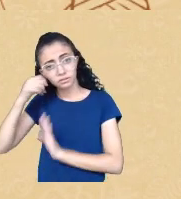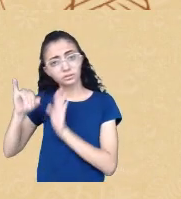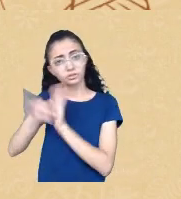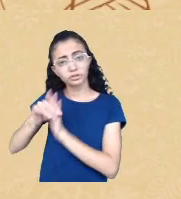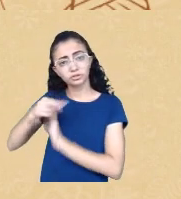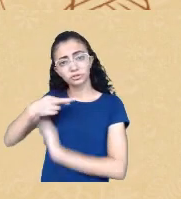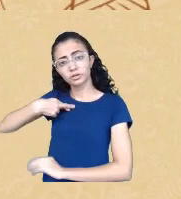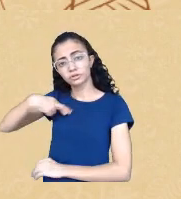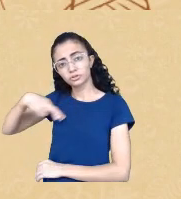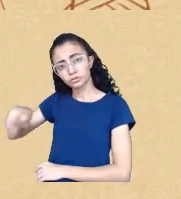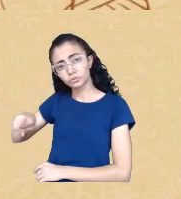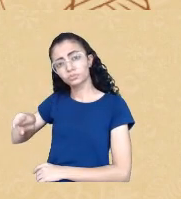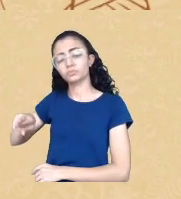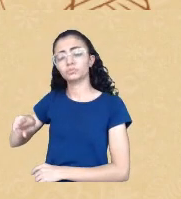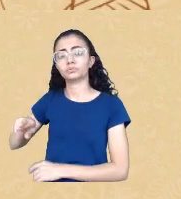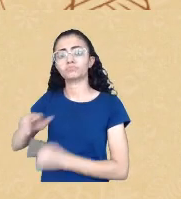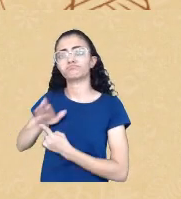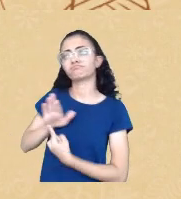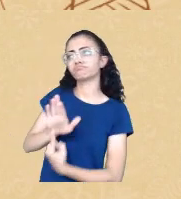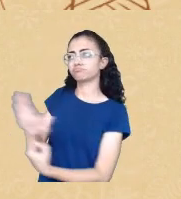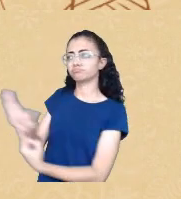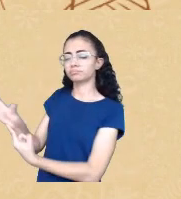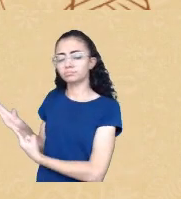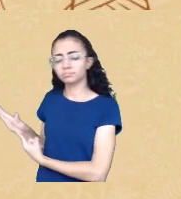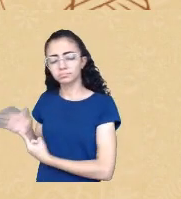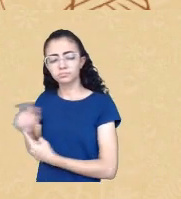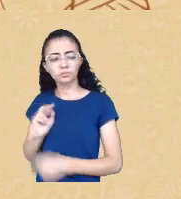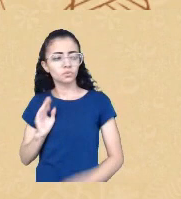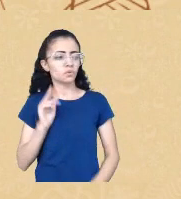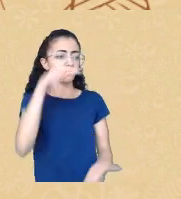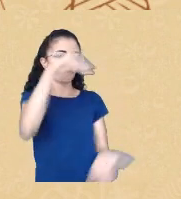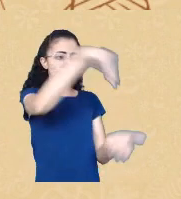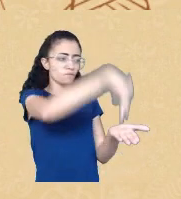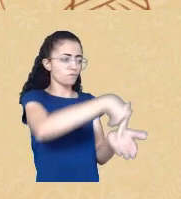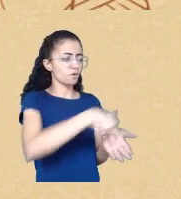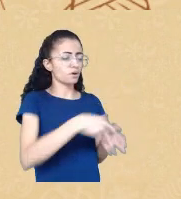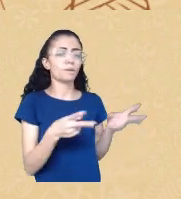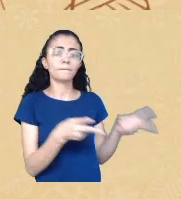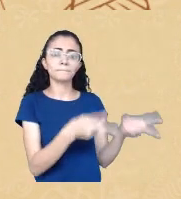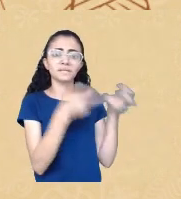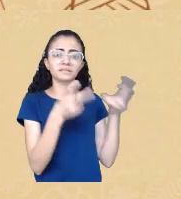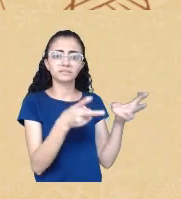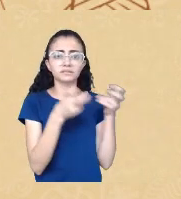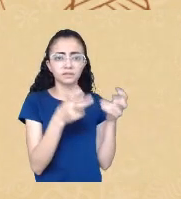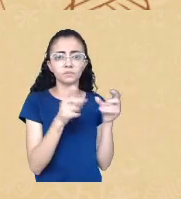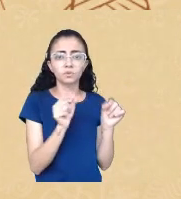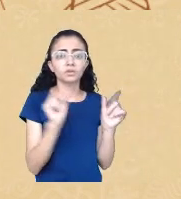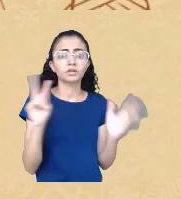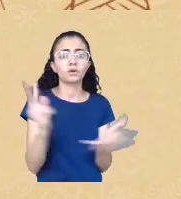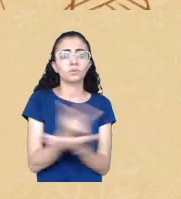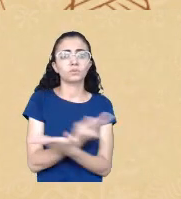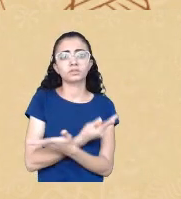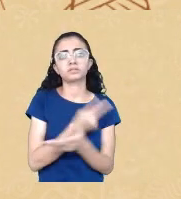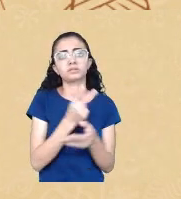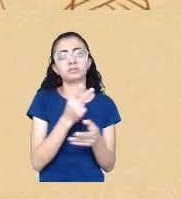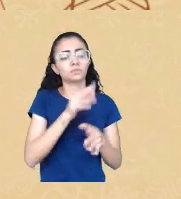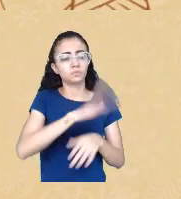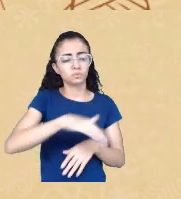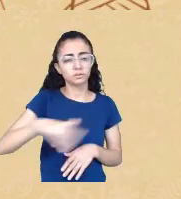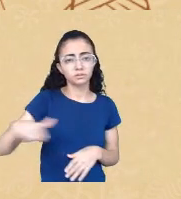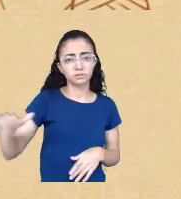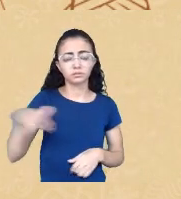percebo o quanto é perverso o que fazem com as nossas crianças o quanto que é